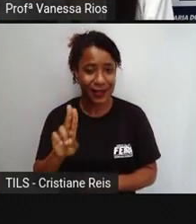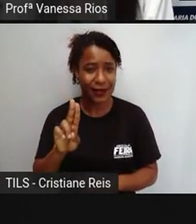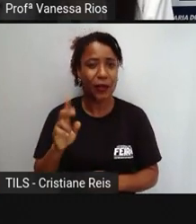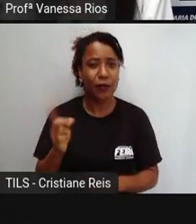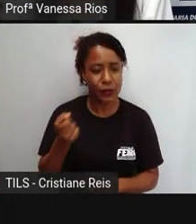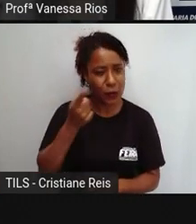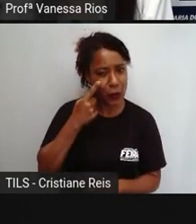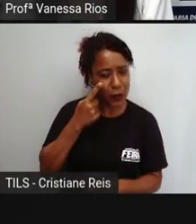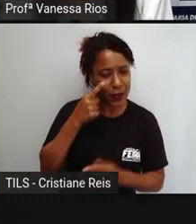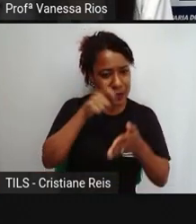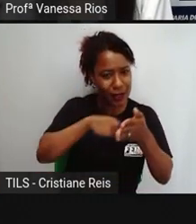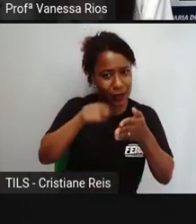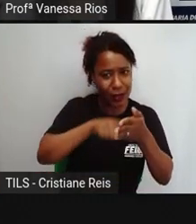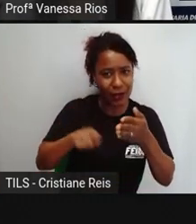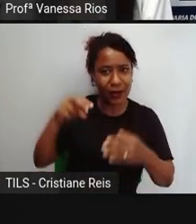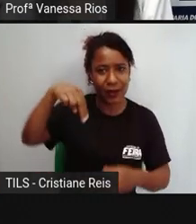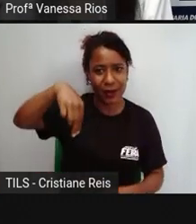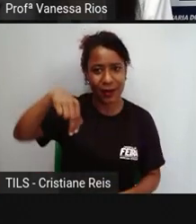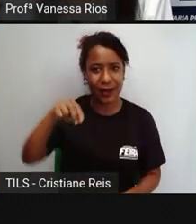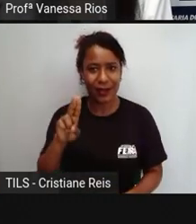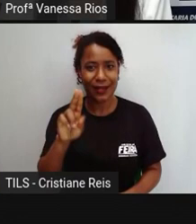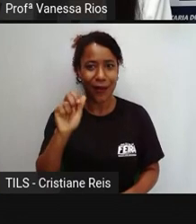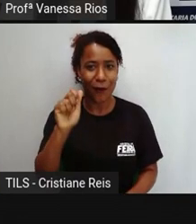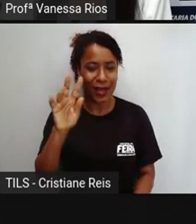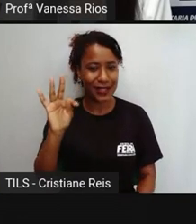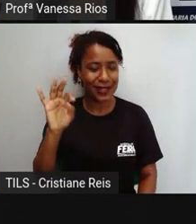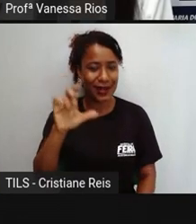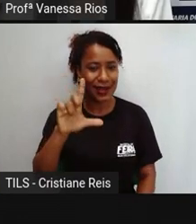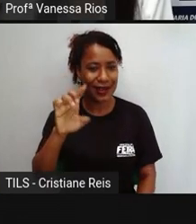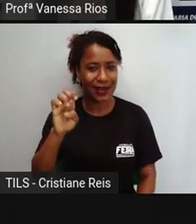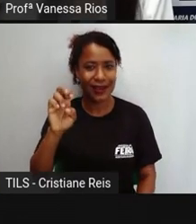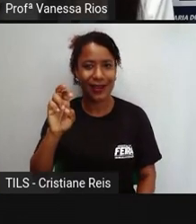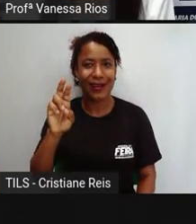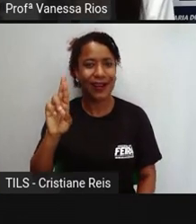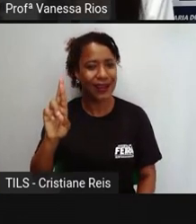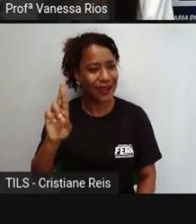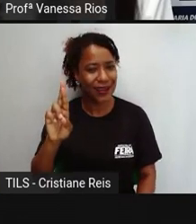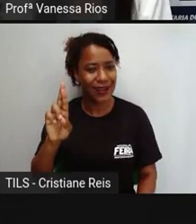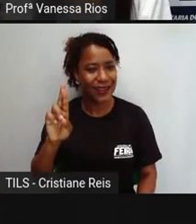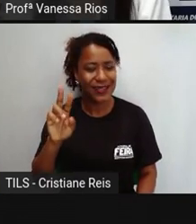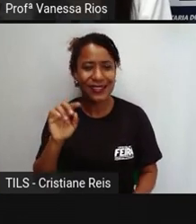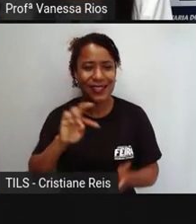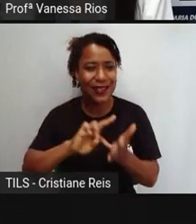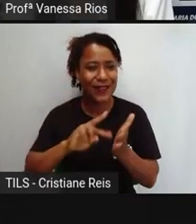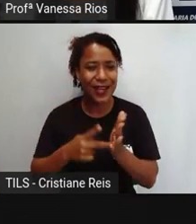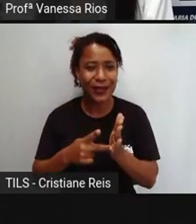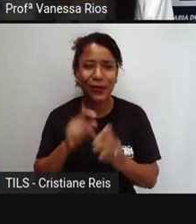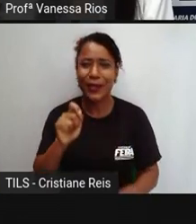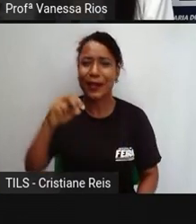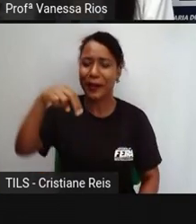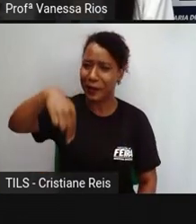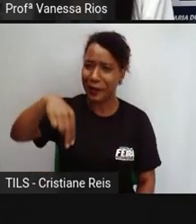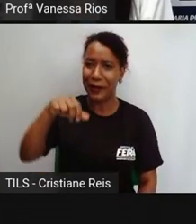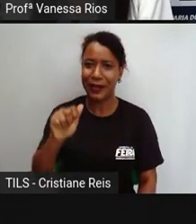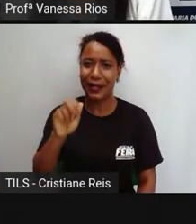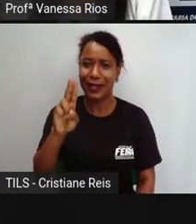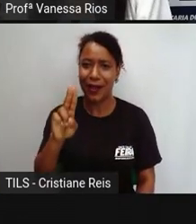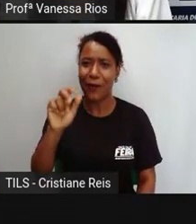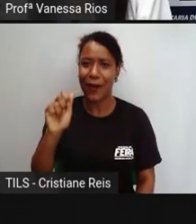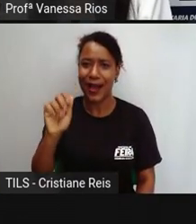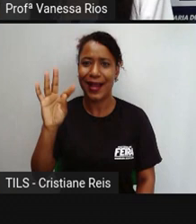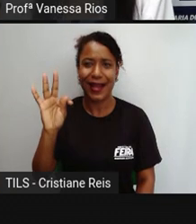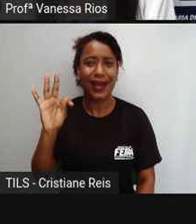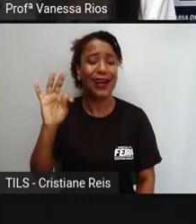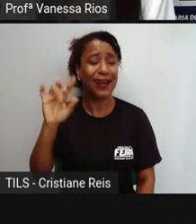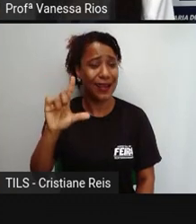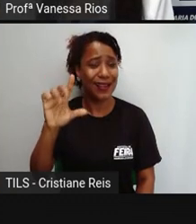Já viu algo escrito em Nahuatl? Hum, o que esse nome está relacionado ao quê? Esse nome aí, Nahuatl,